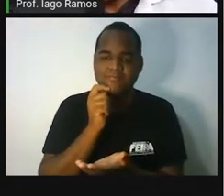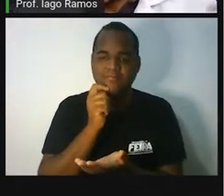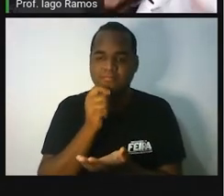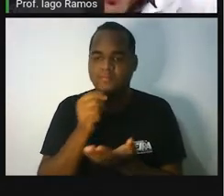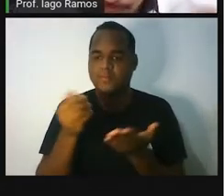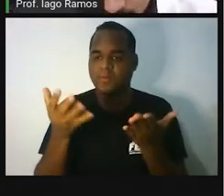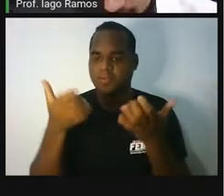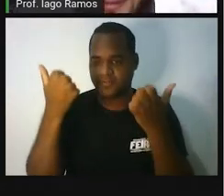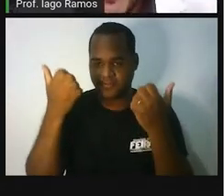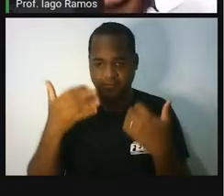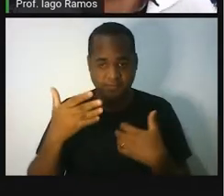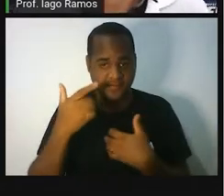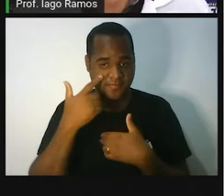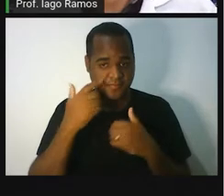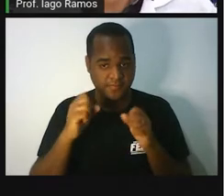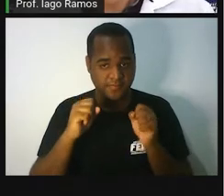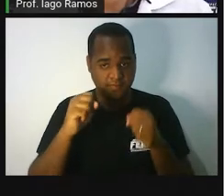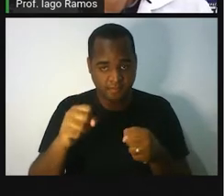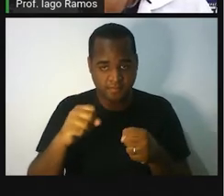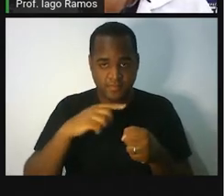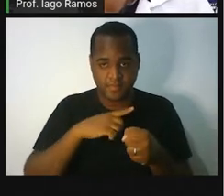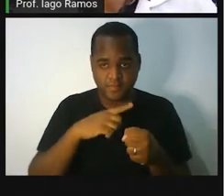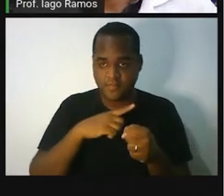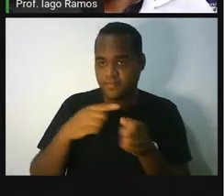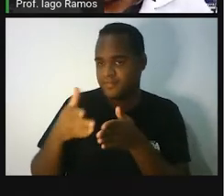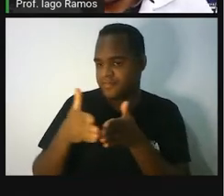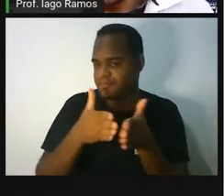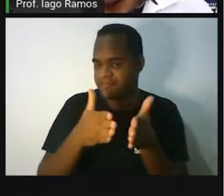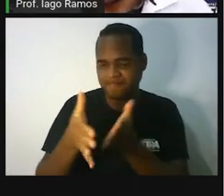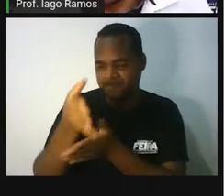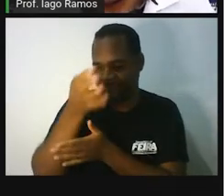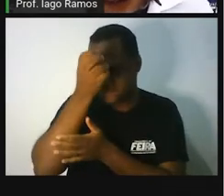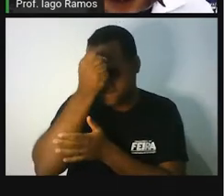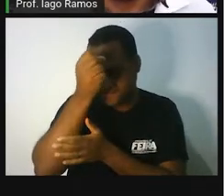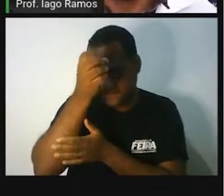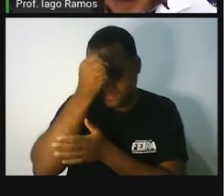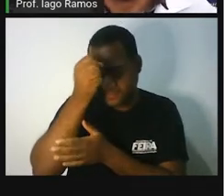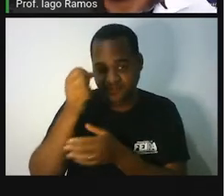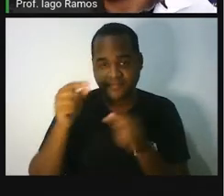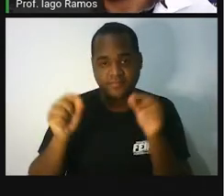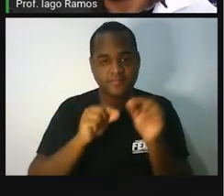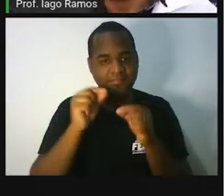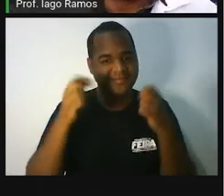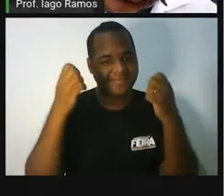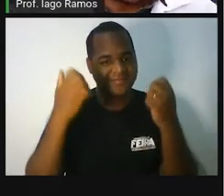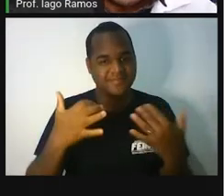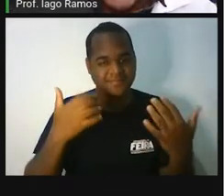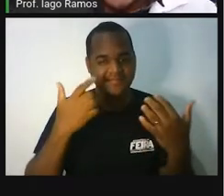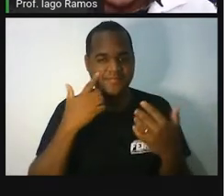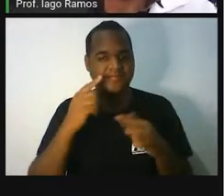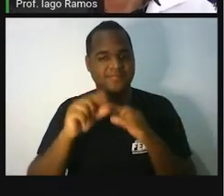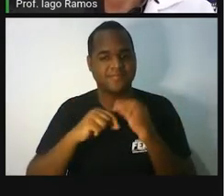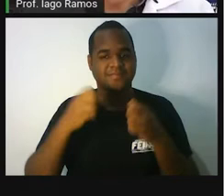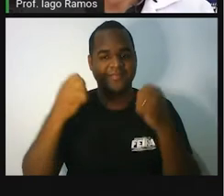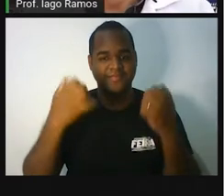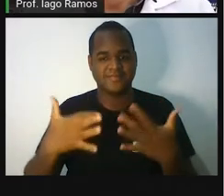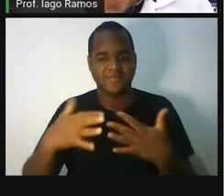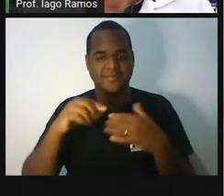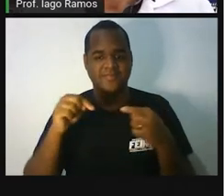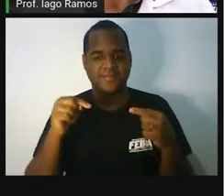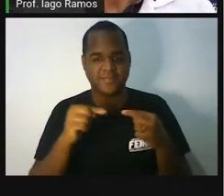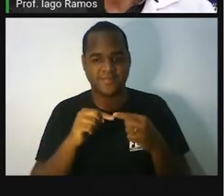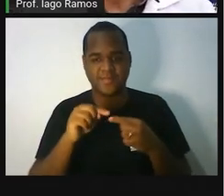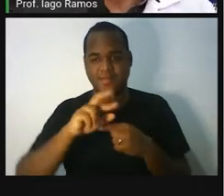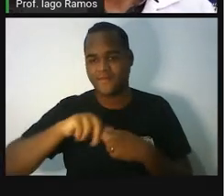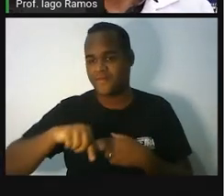navegar por essa trilha de aprendizagem e fazer aquelas nossas investigações sobre a tal da igualdade.